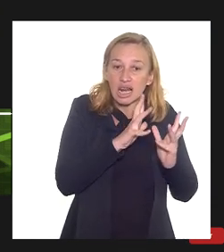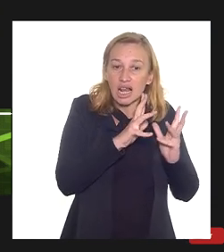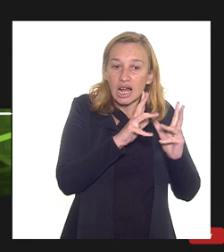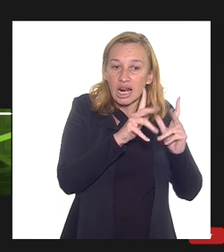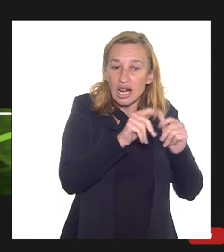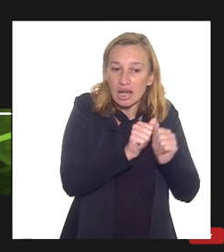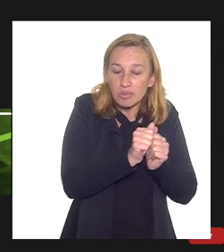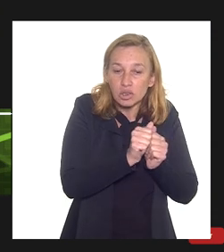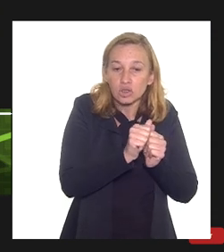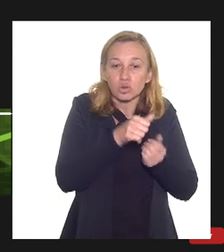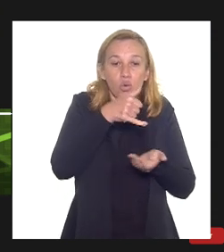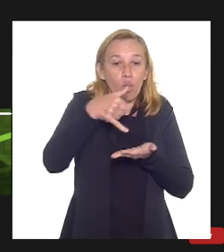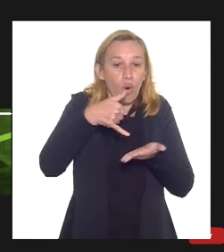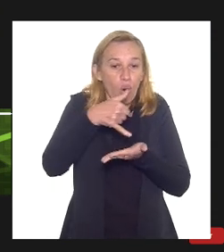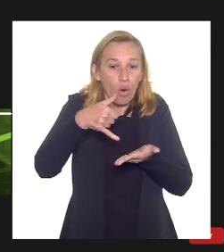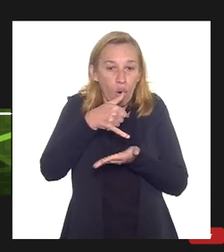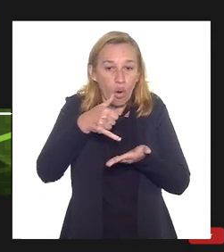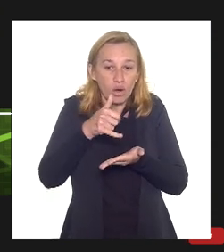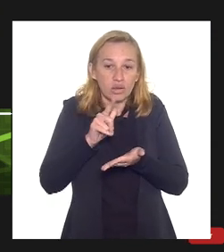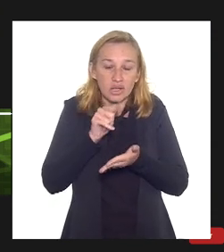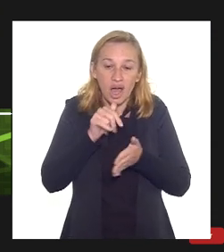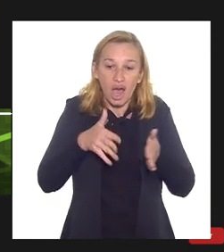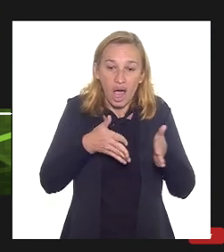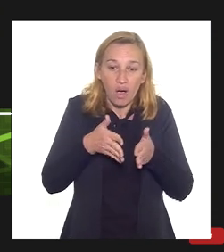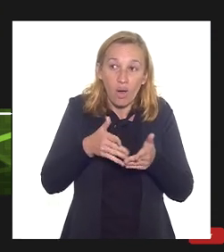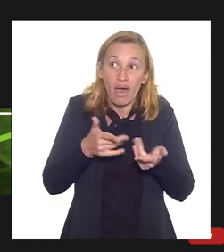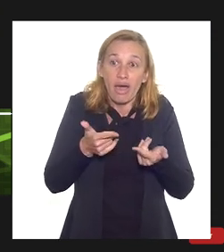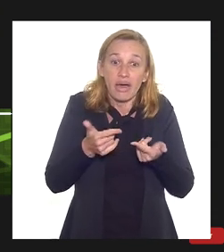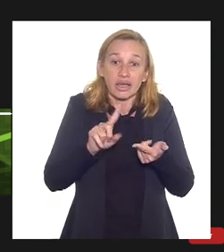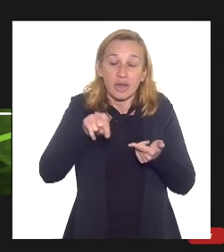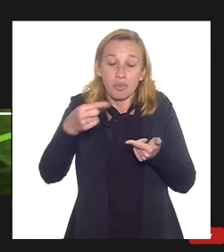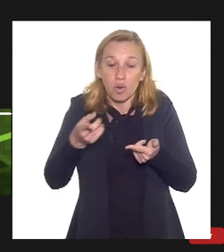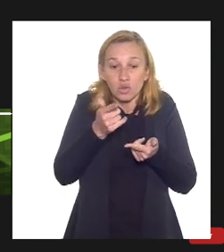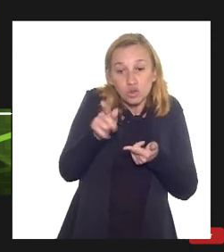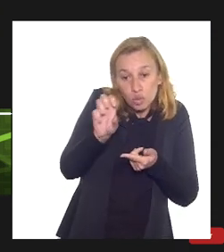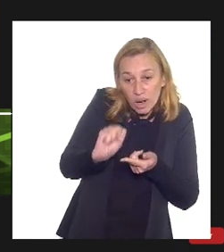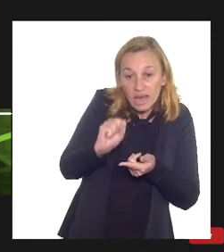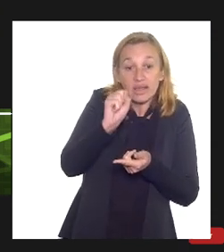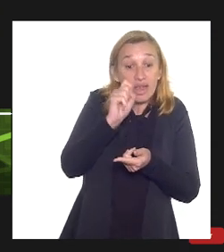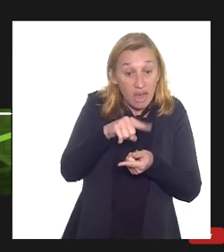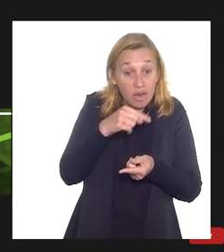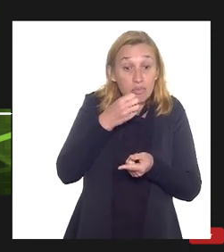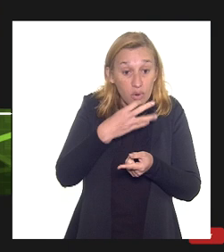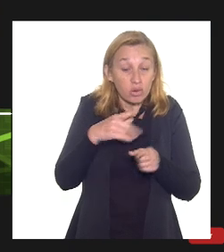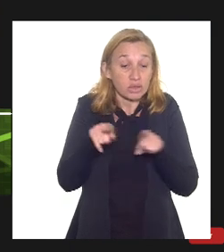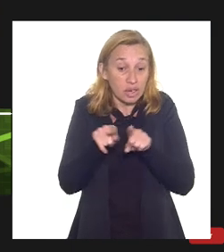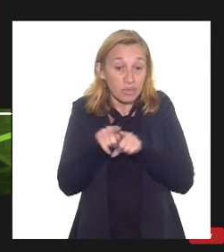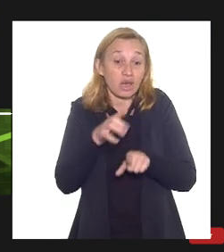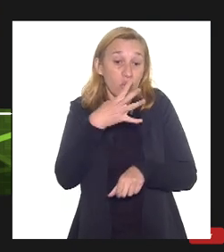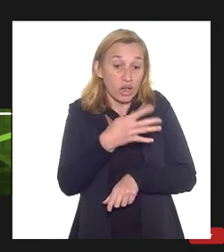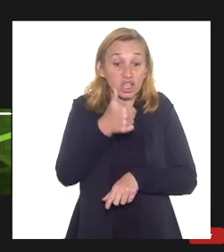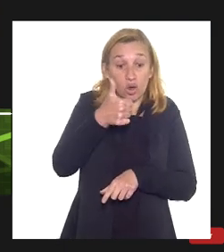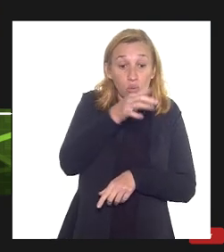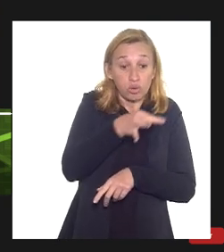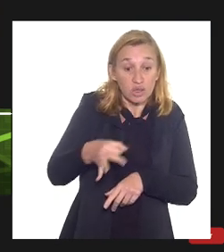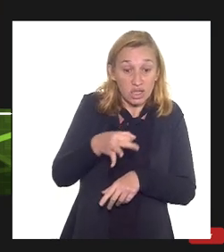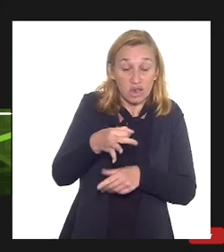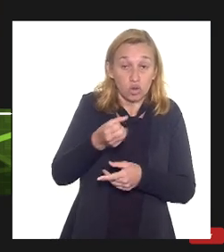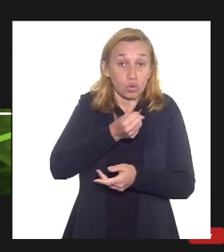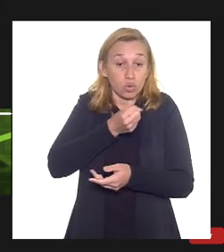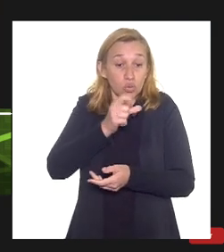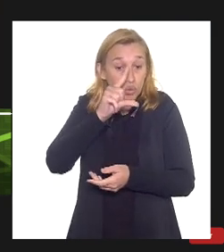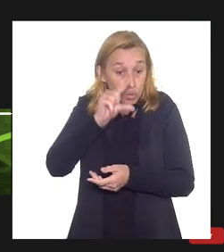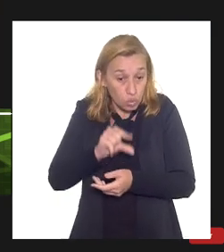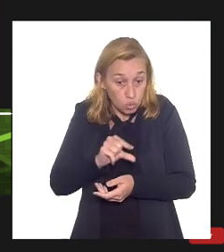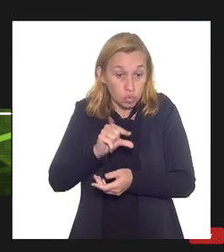pela água e depois pelo gás ele é eficiente também com 41% um grau menor é claro